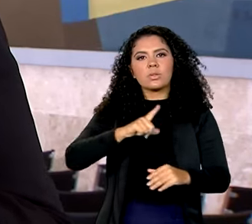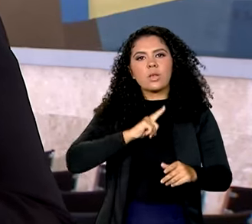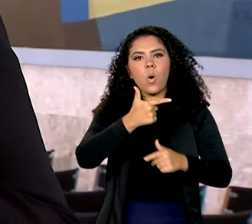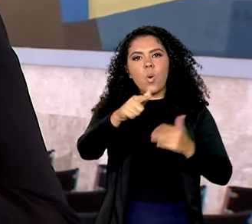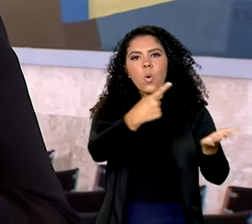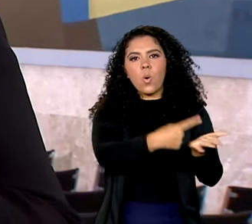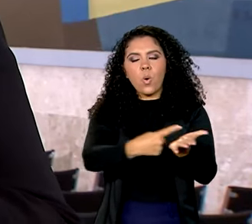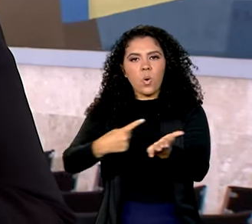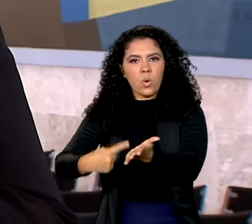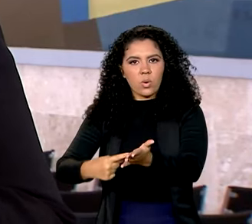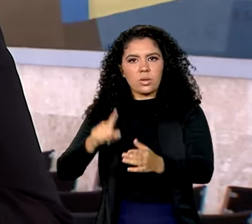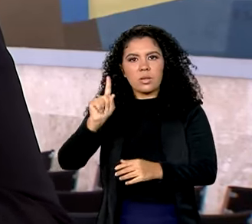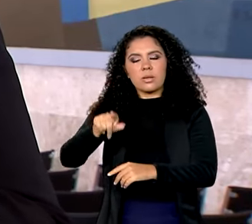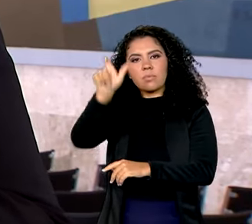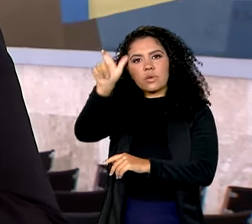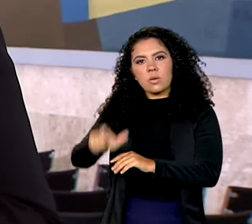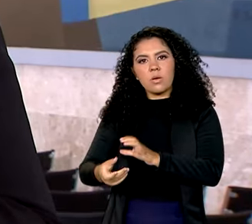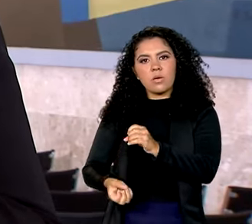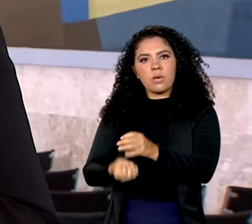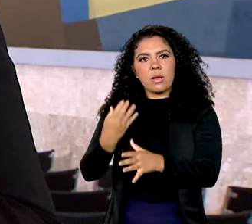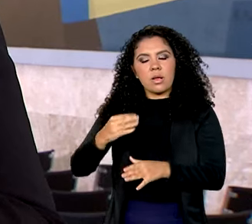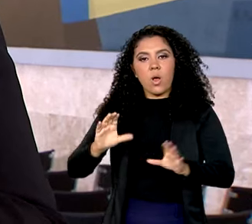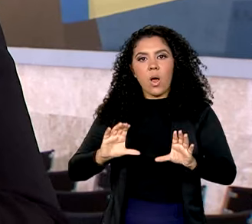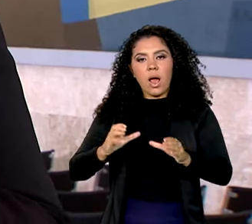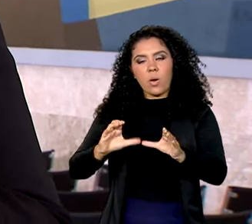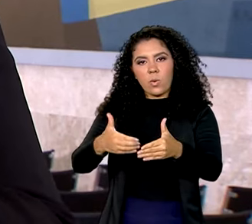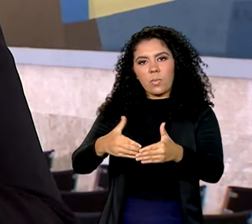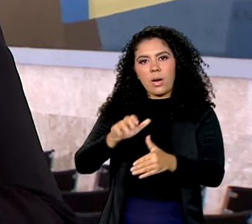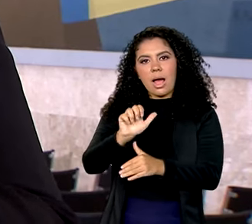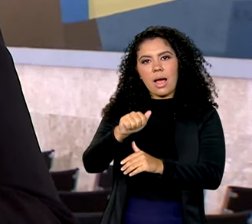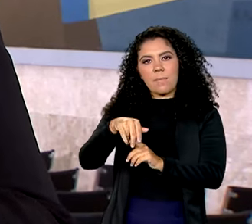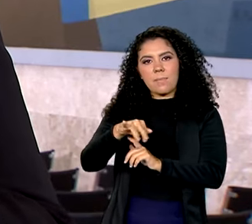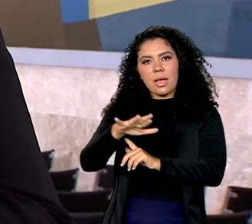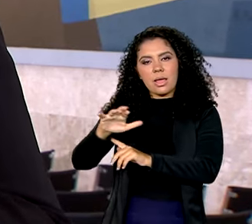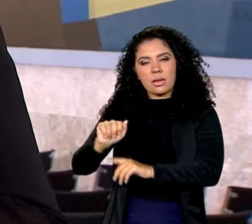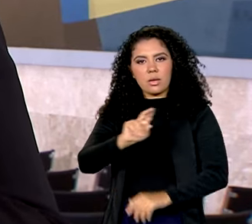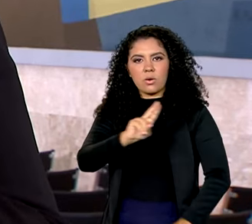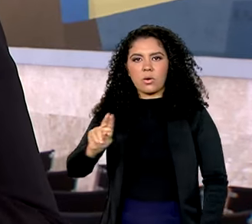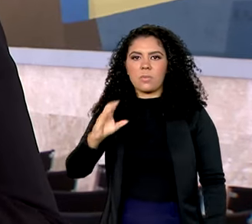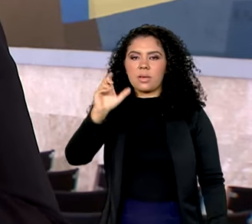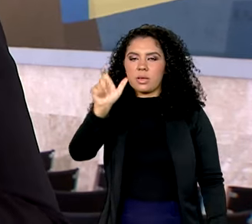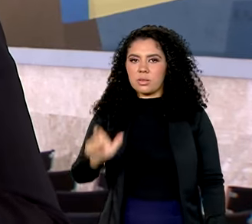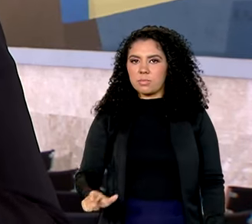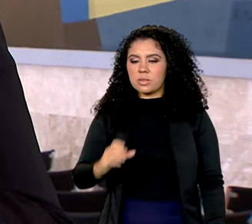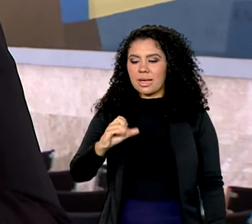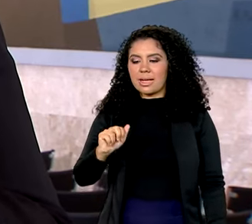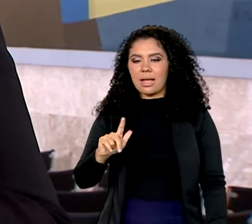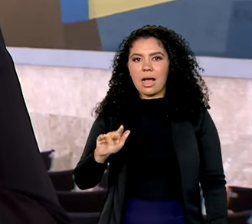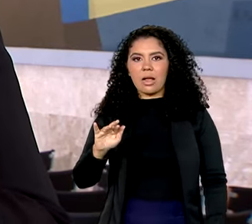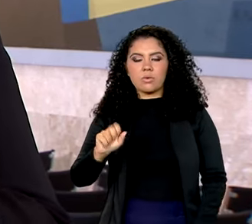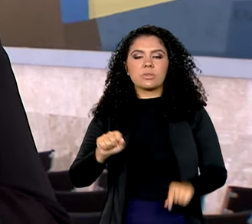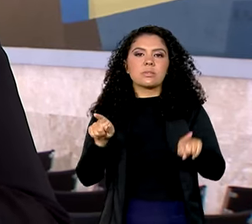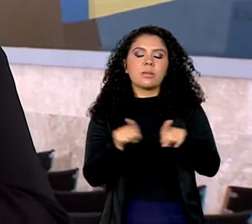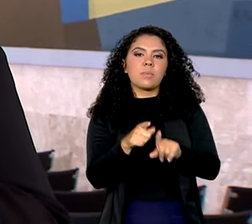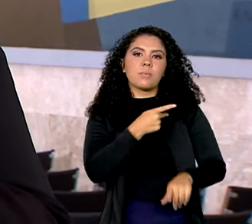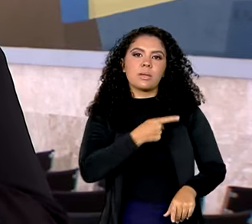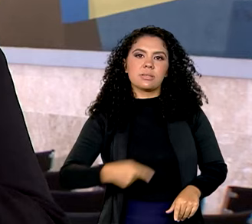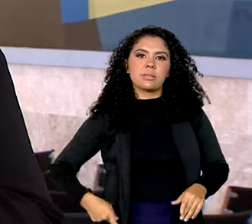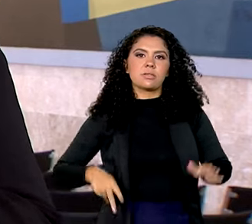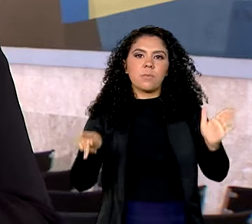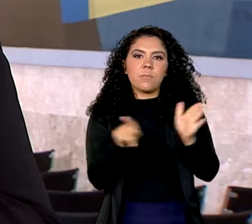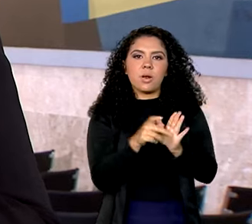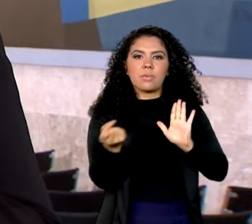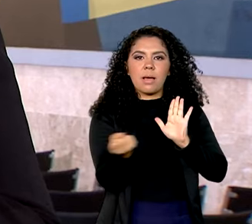fundador e controlador do grupo América Móvel, Carlos Slim, e também com o presidente da Ronda para a América do Sul,